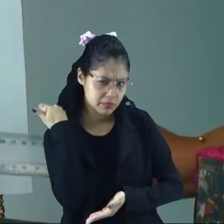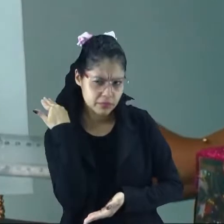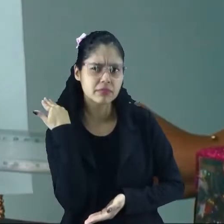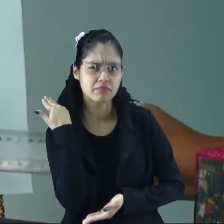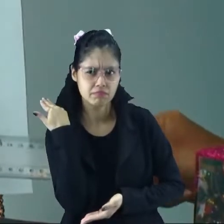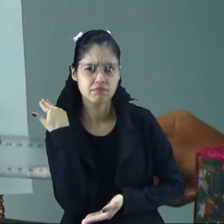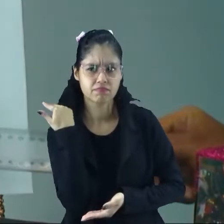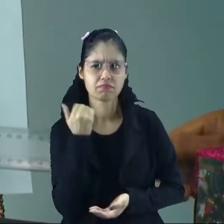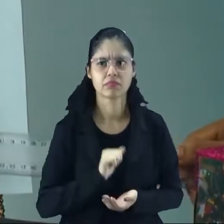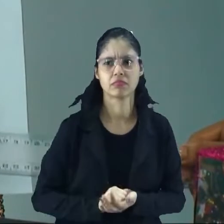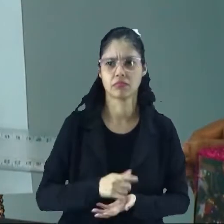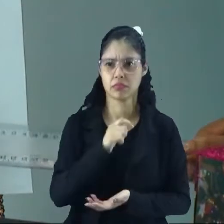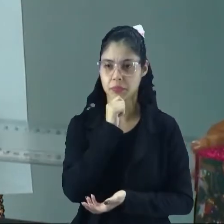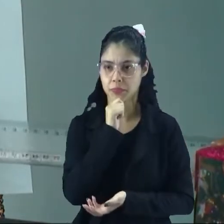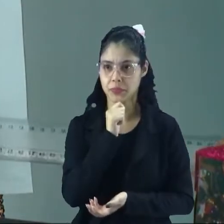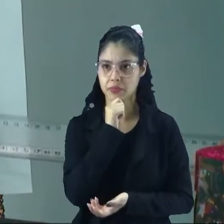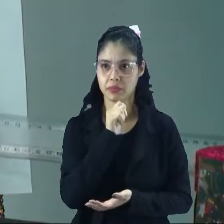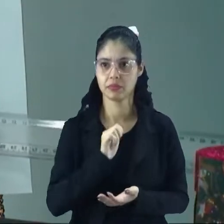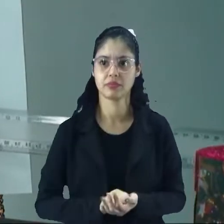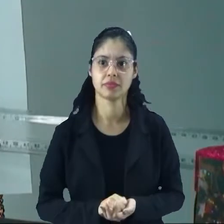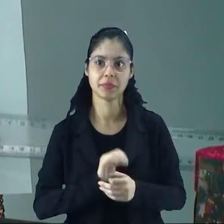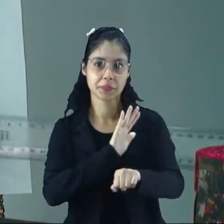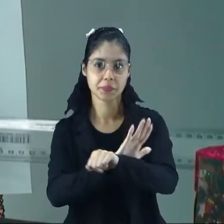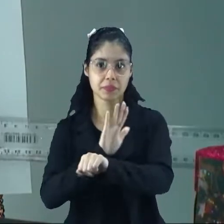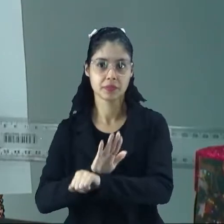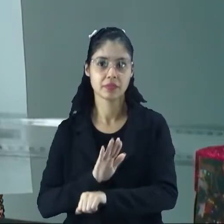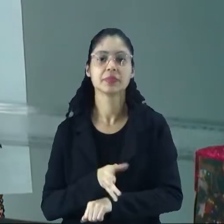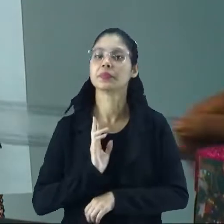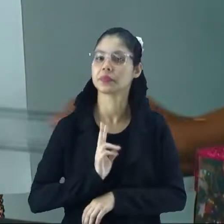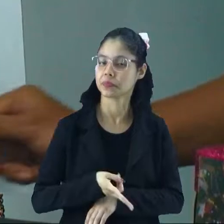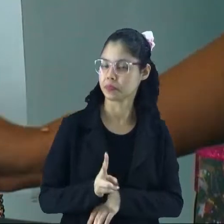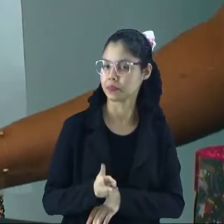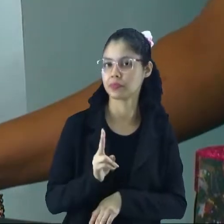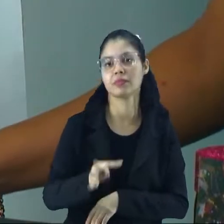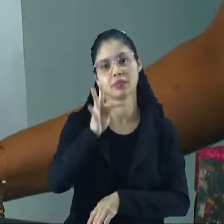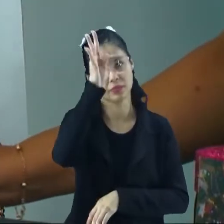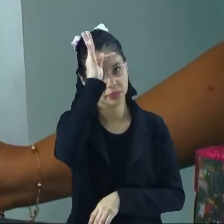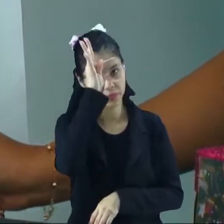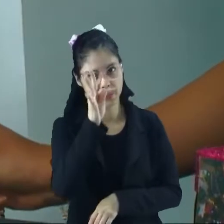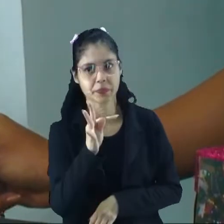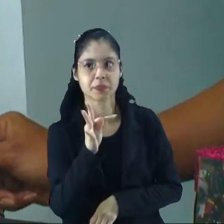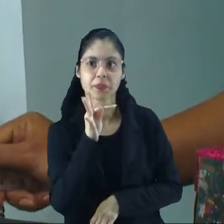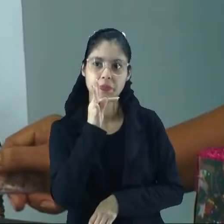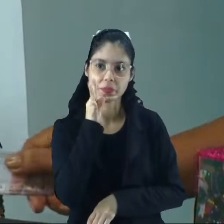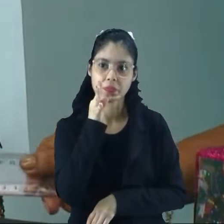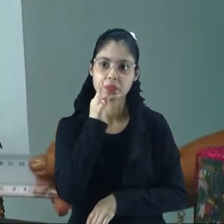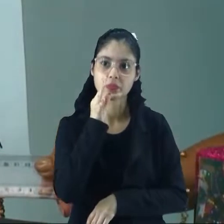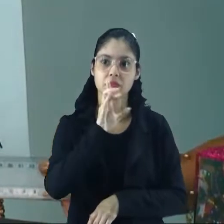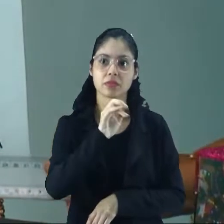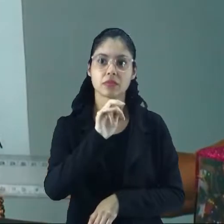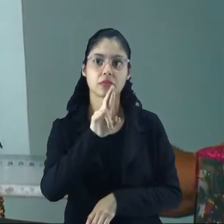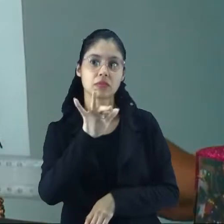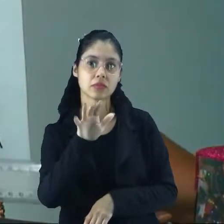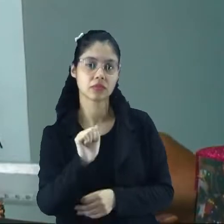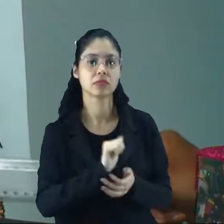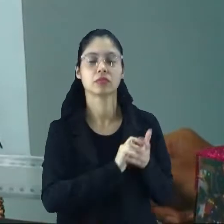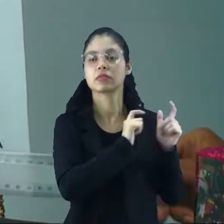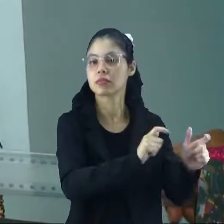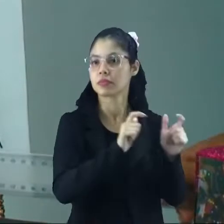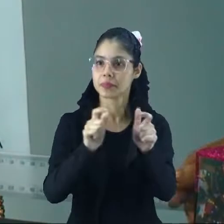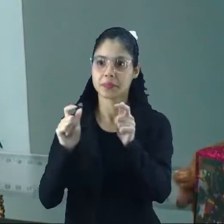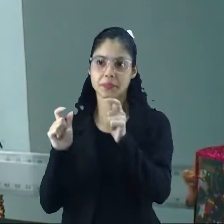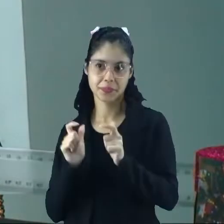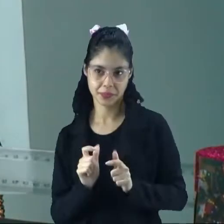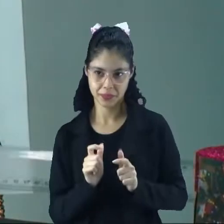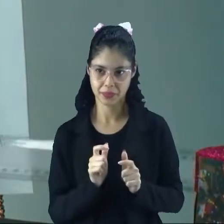mais antigos que sejam, ajudam a manter as tradições e